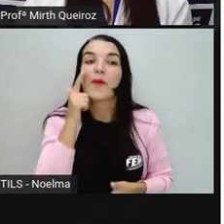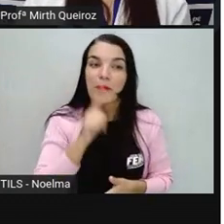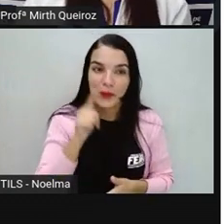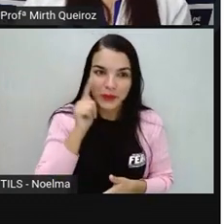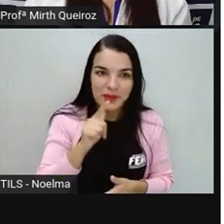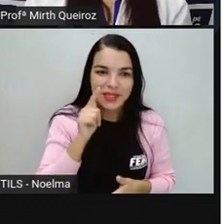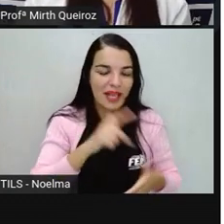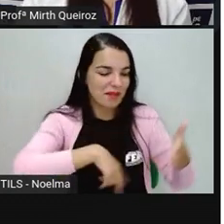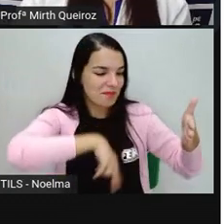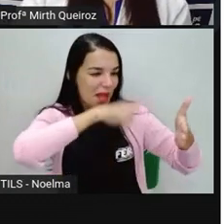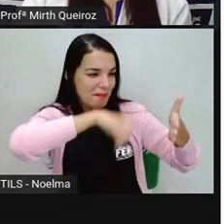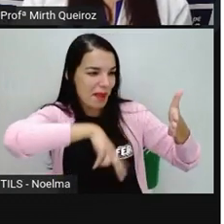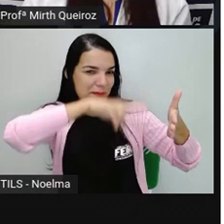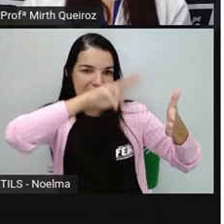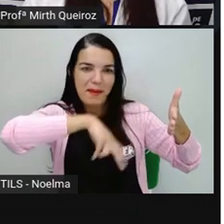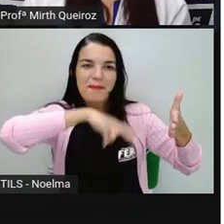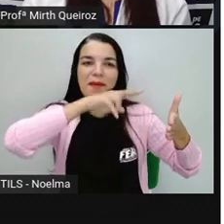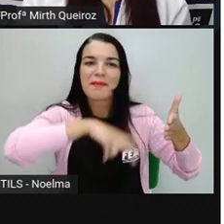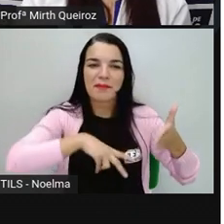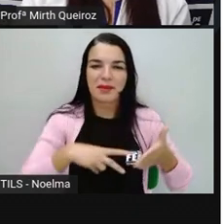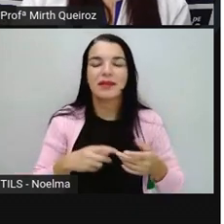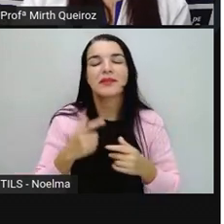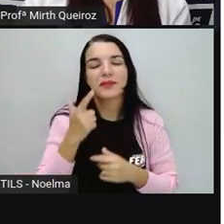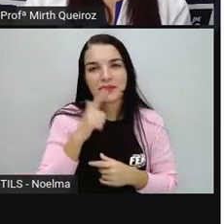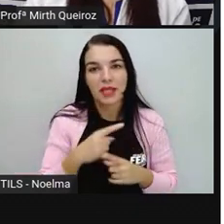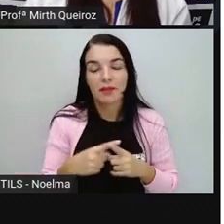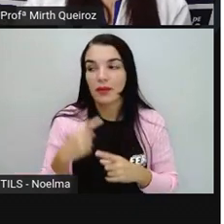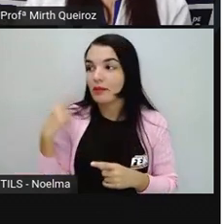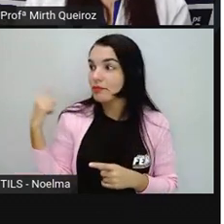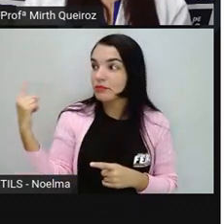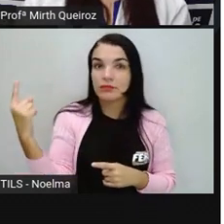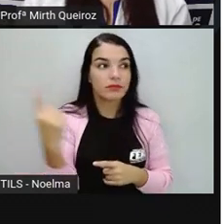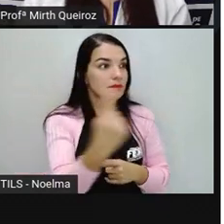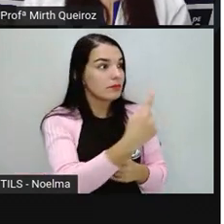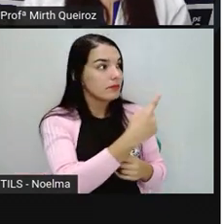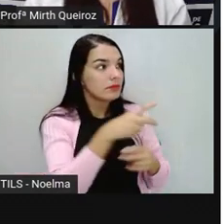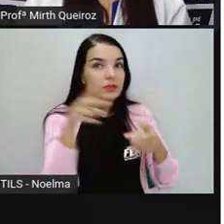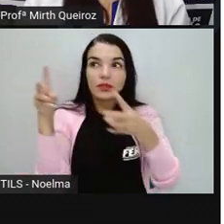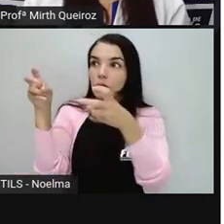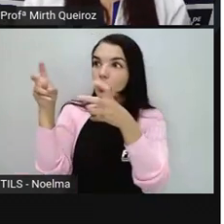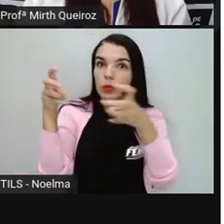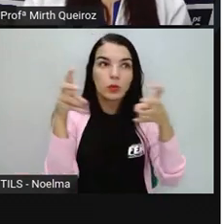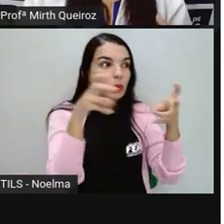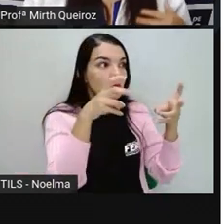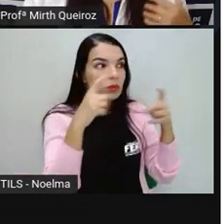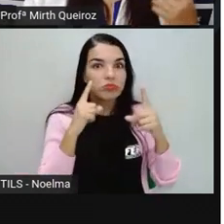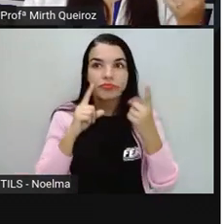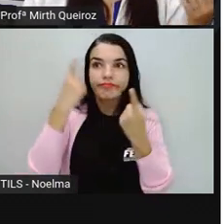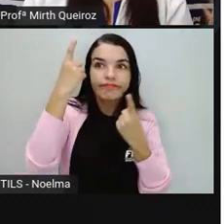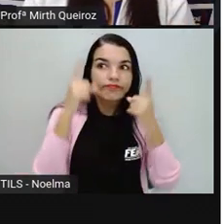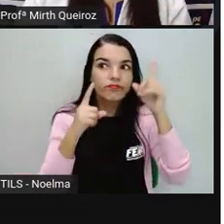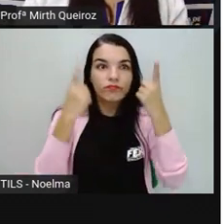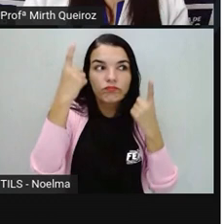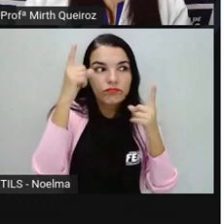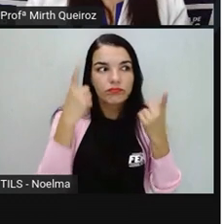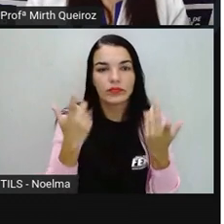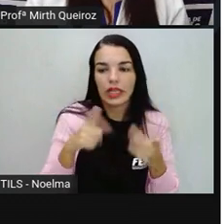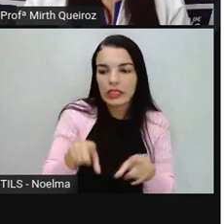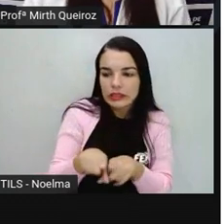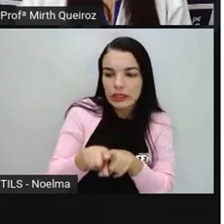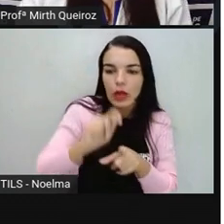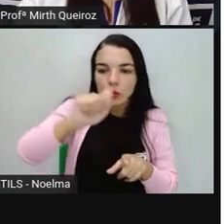das milhares de informações de tudo que a gente rodeia. A gente observando as expressões, nós observando também os